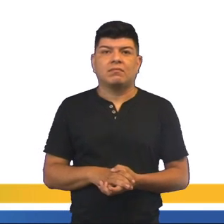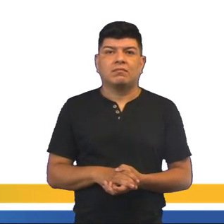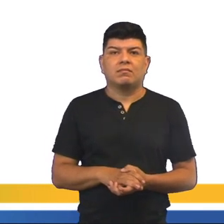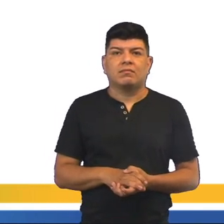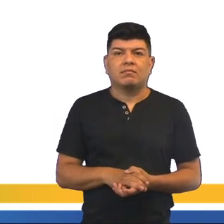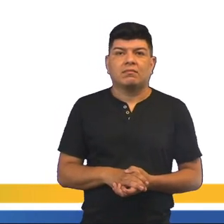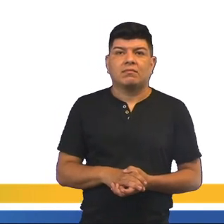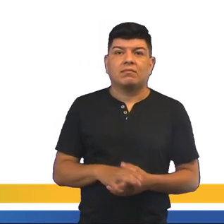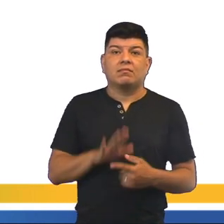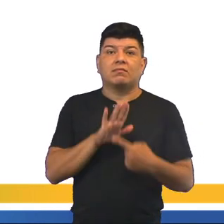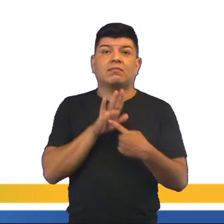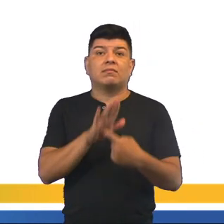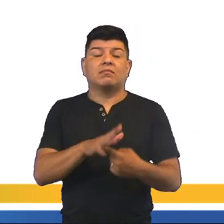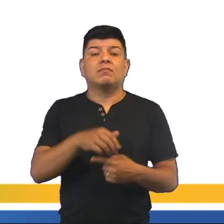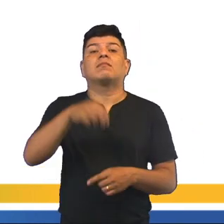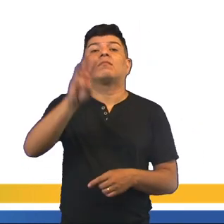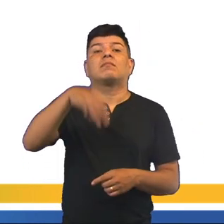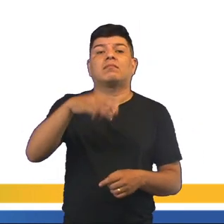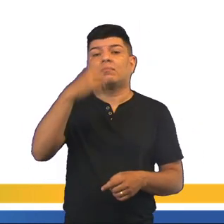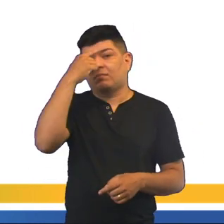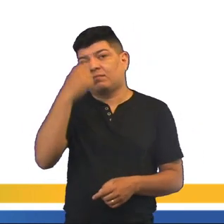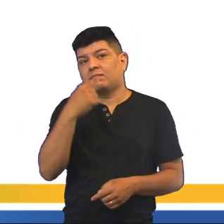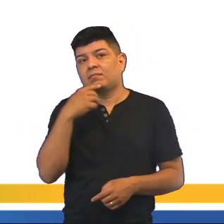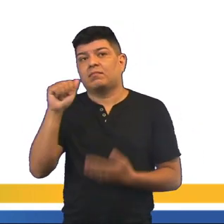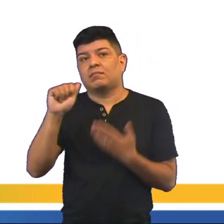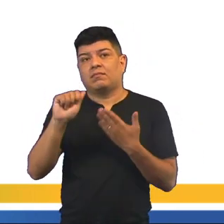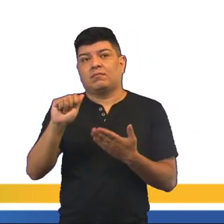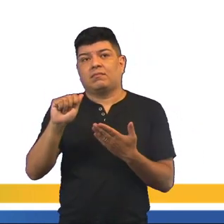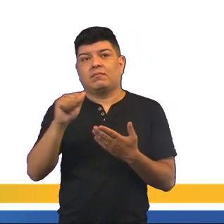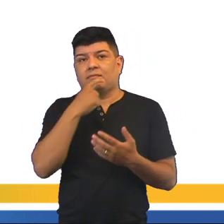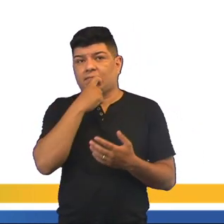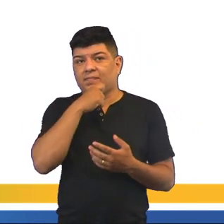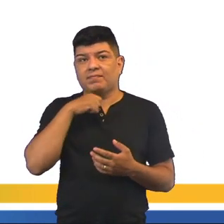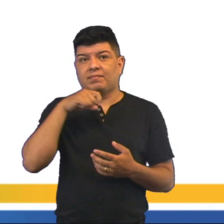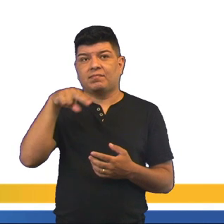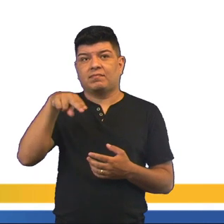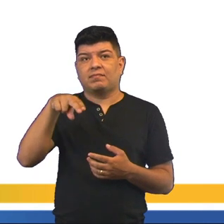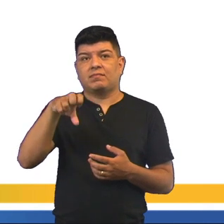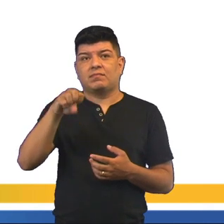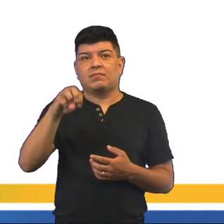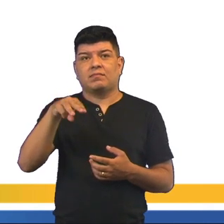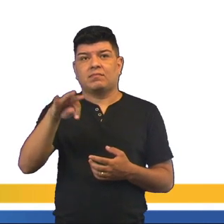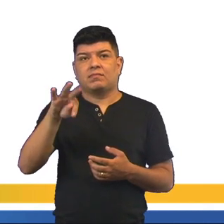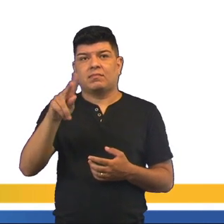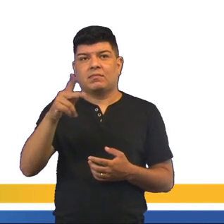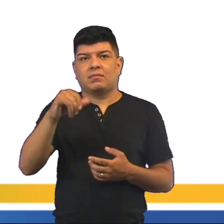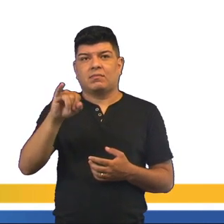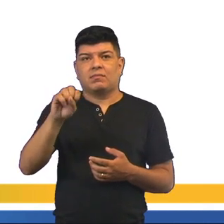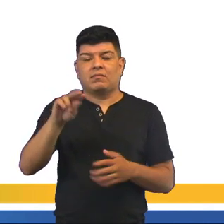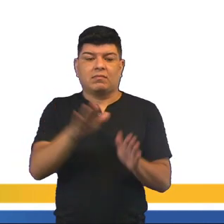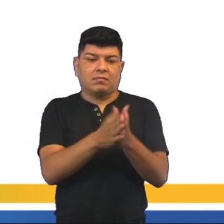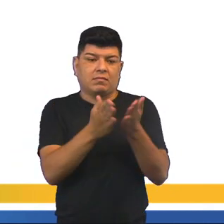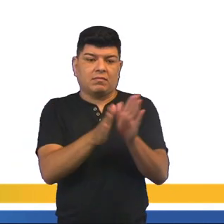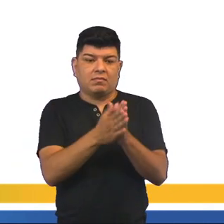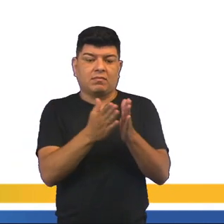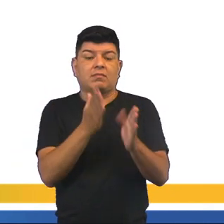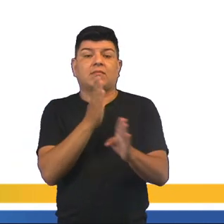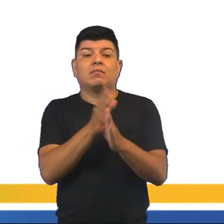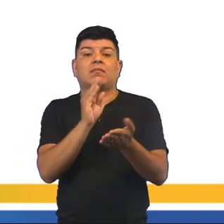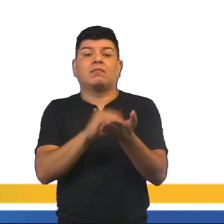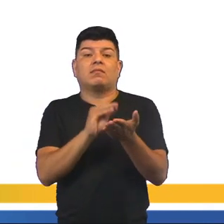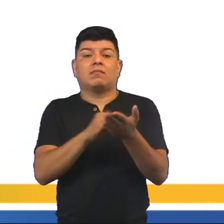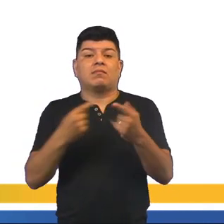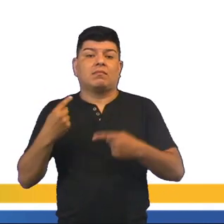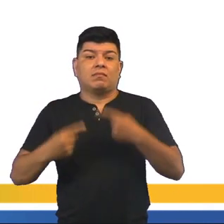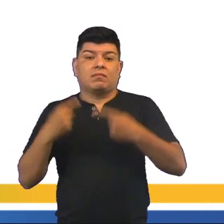Quem está representando aí nesta imagem? Vamos lá. Letra A. Neomalthusianismo, pois considera a pobreza como fruto da ausência